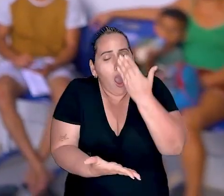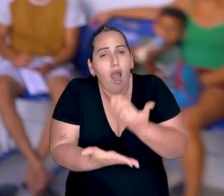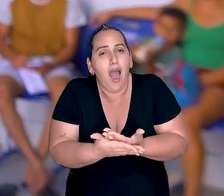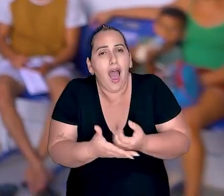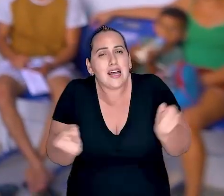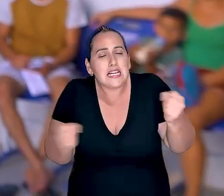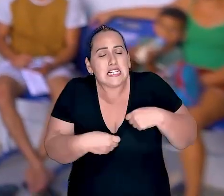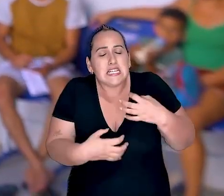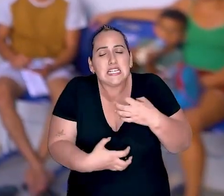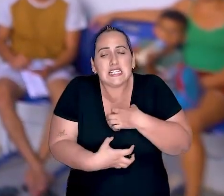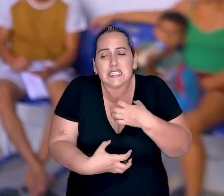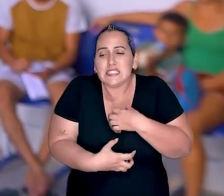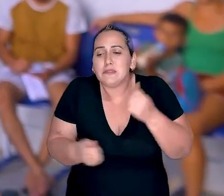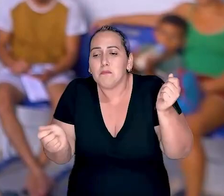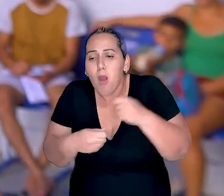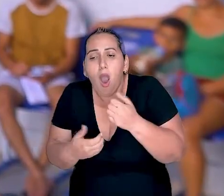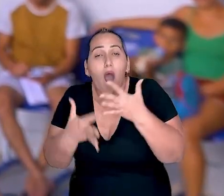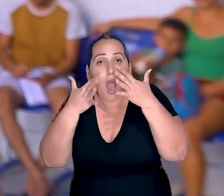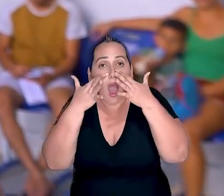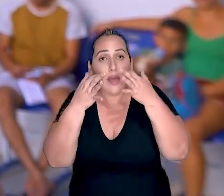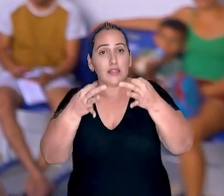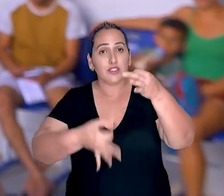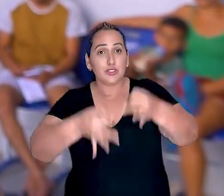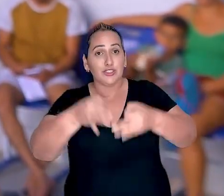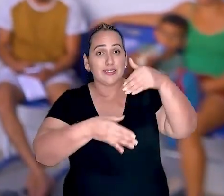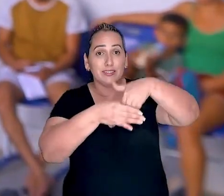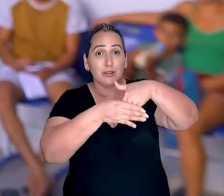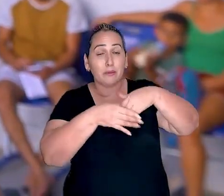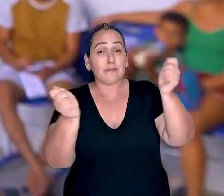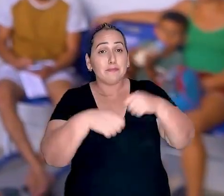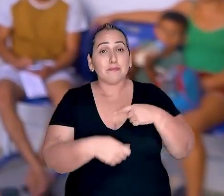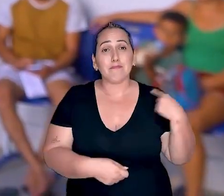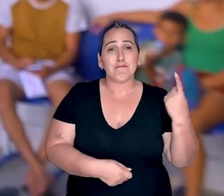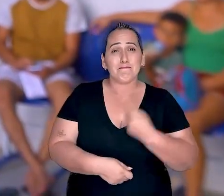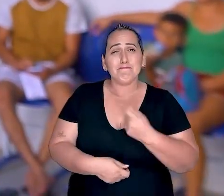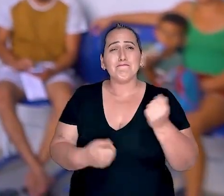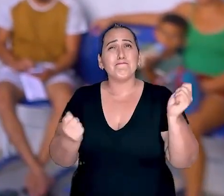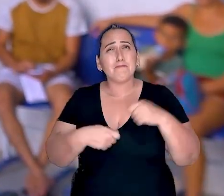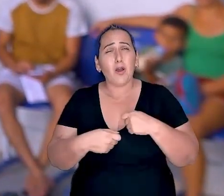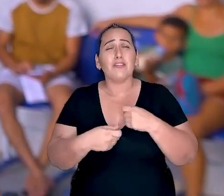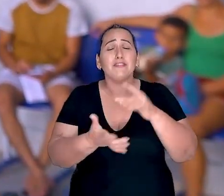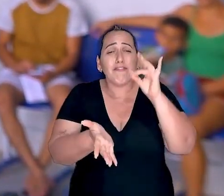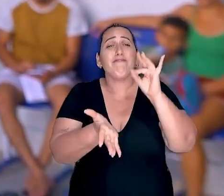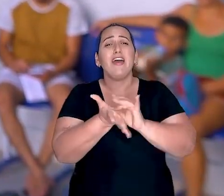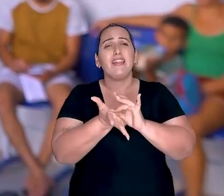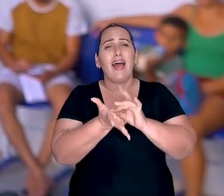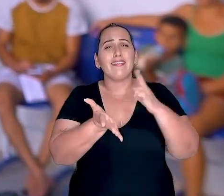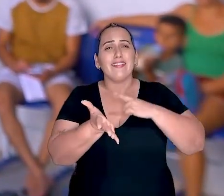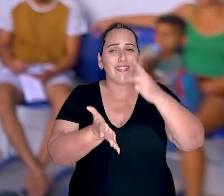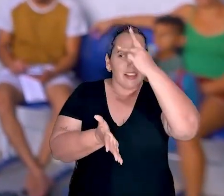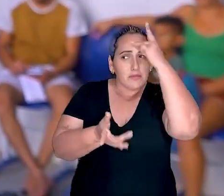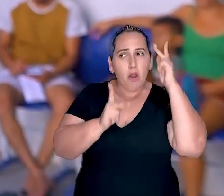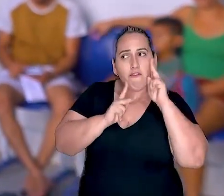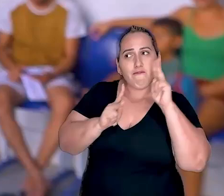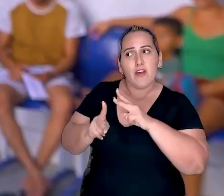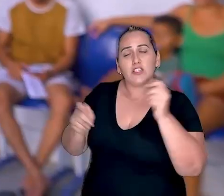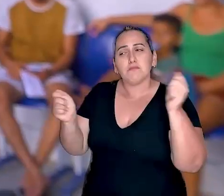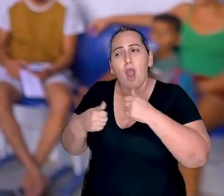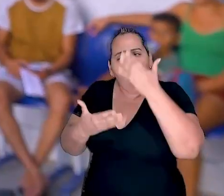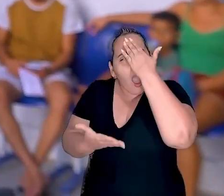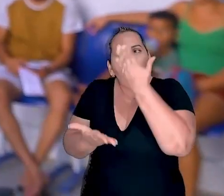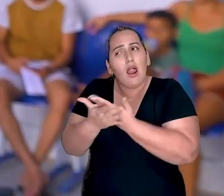confiança, sentir a proximidade, ter atenção à justiça eleitoral, para que a justiça eleitoral possa, enfim, desempenhar com